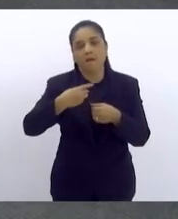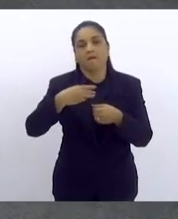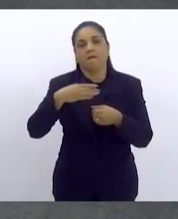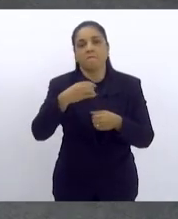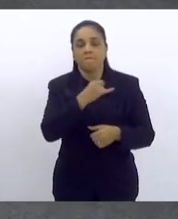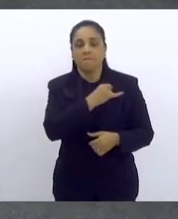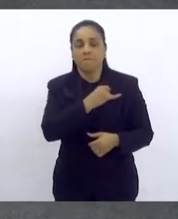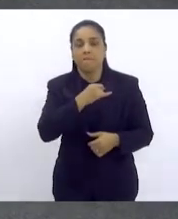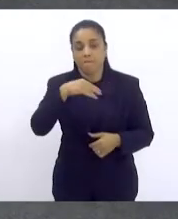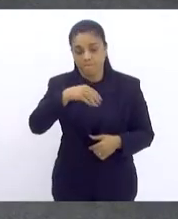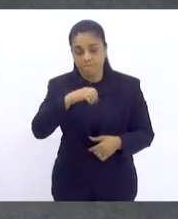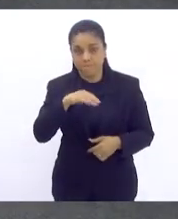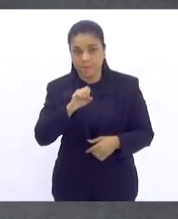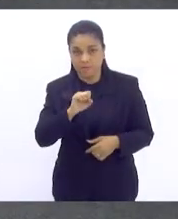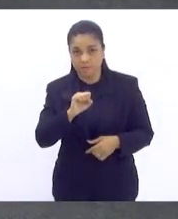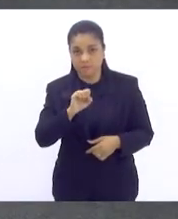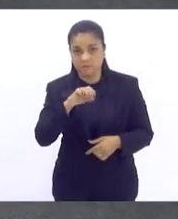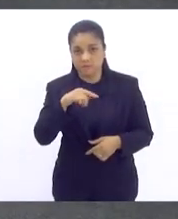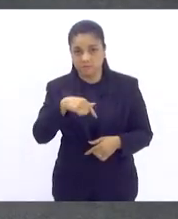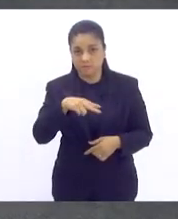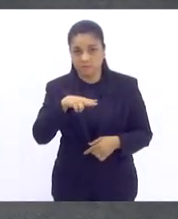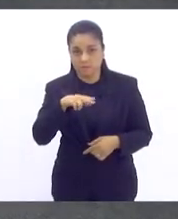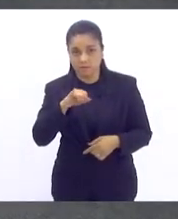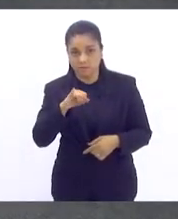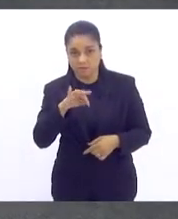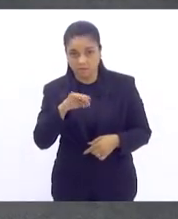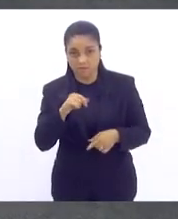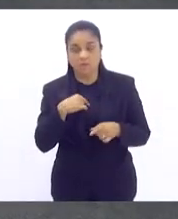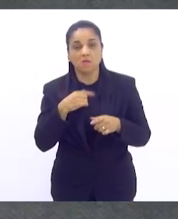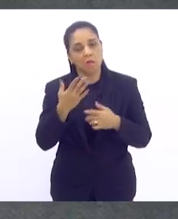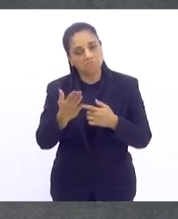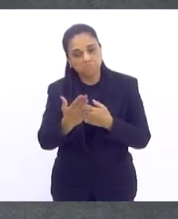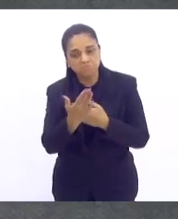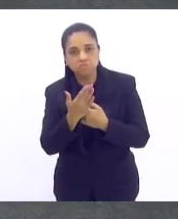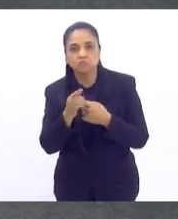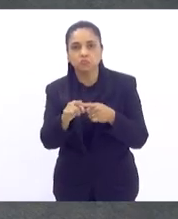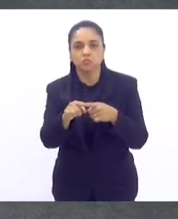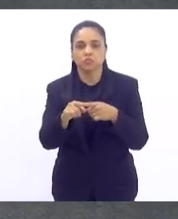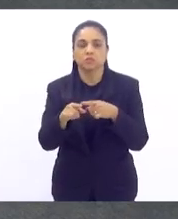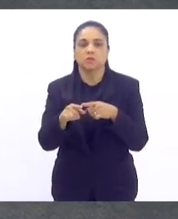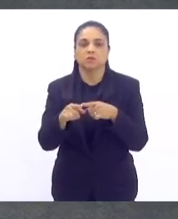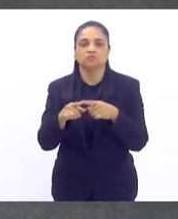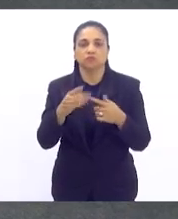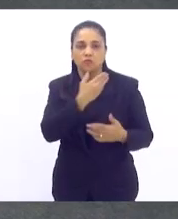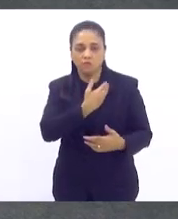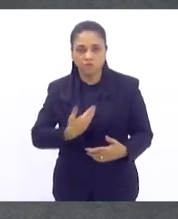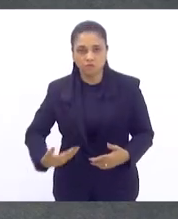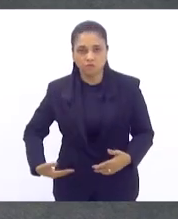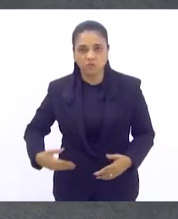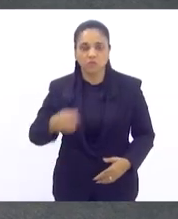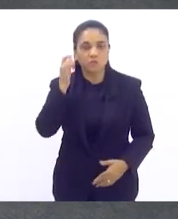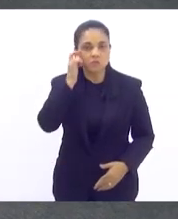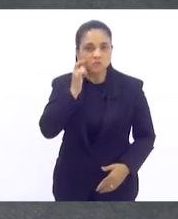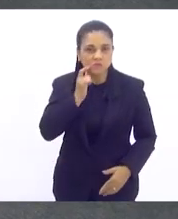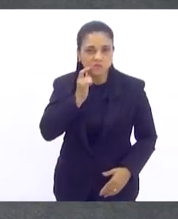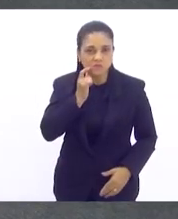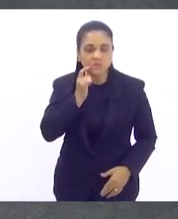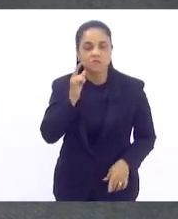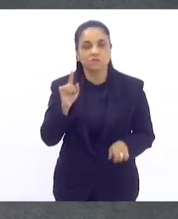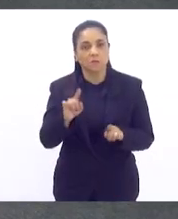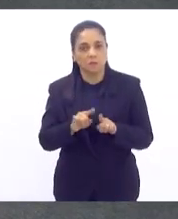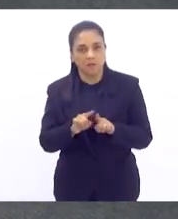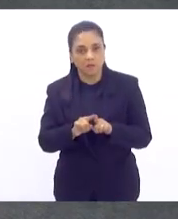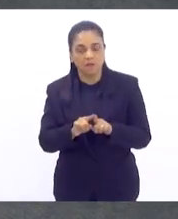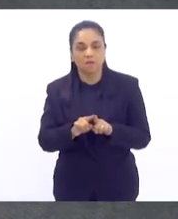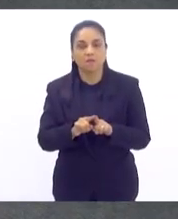Mesquita, que eu quero contar com a colaboração do nosso governador, Cláudio Castro, e do nosso